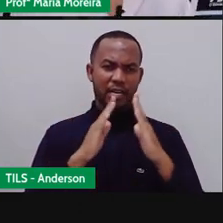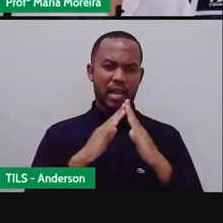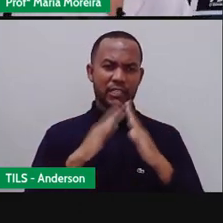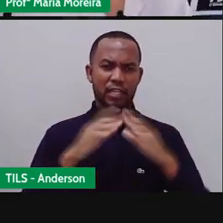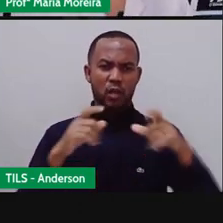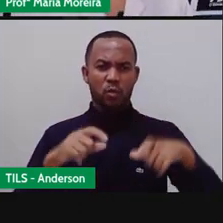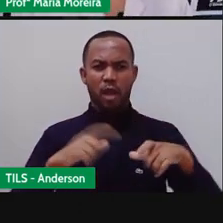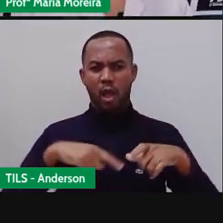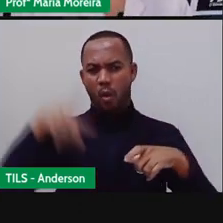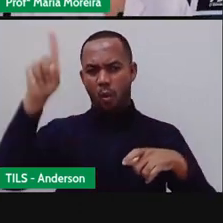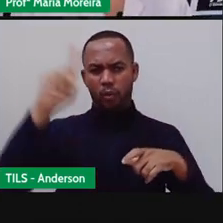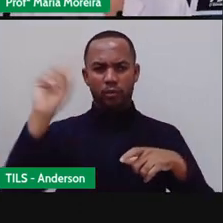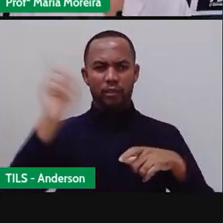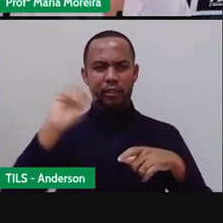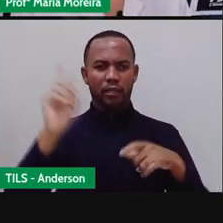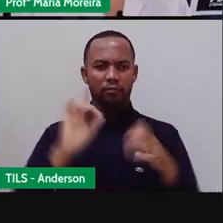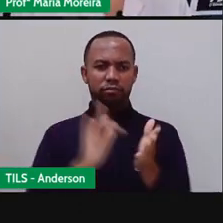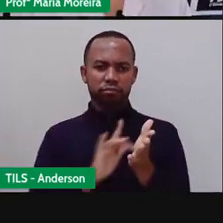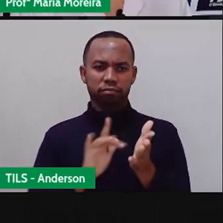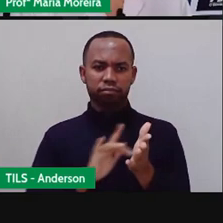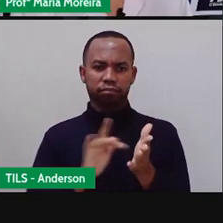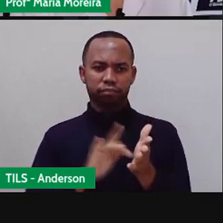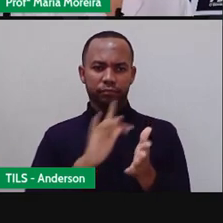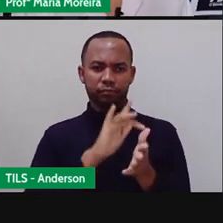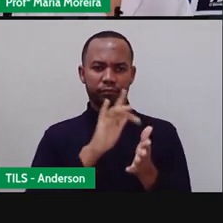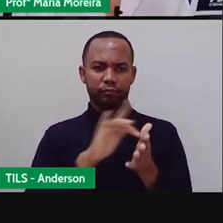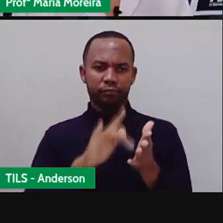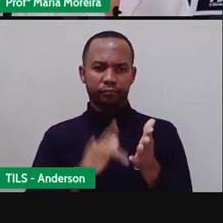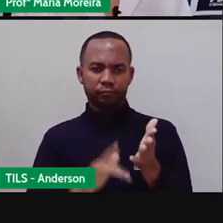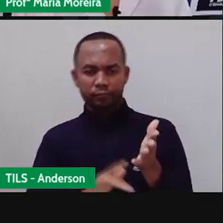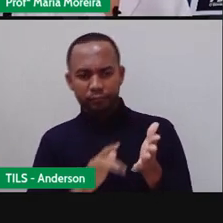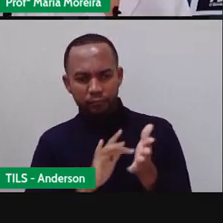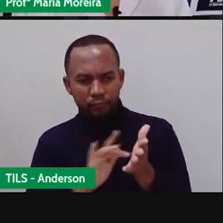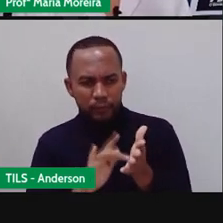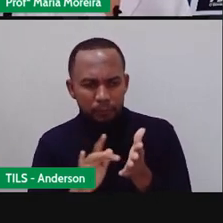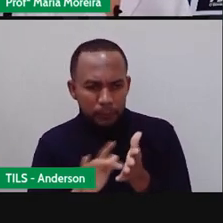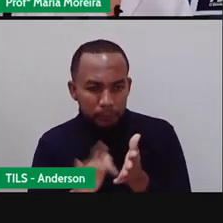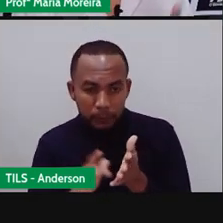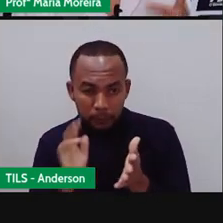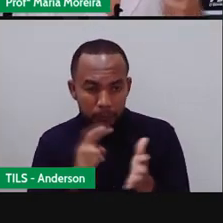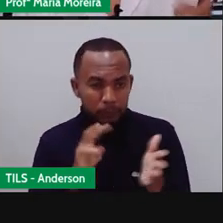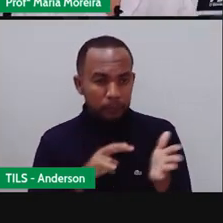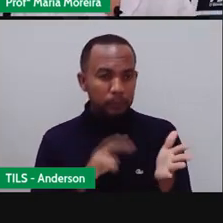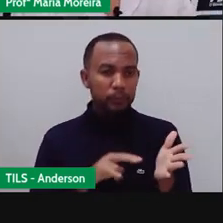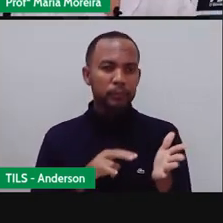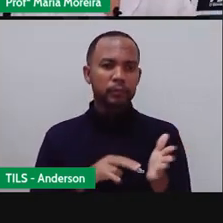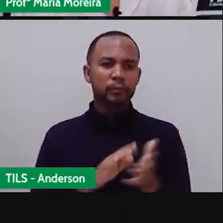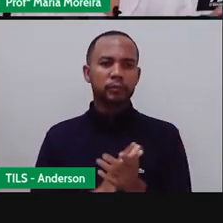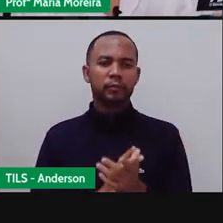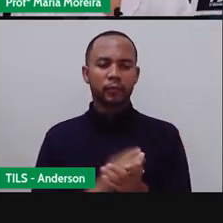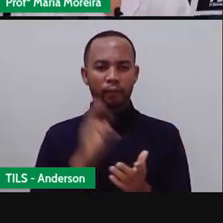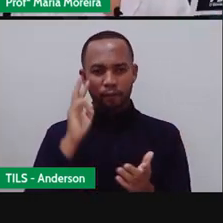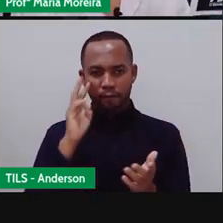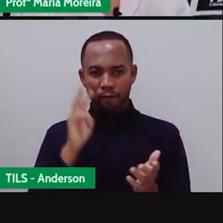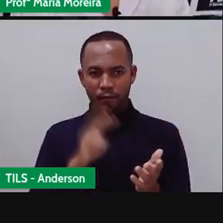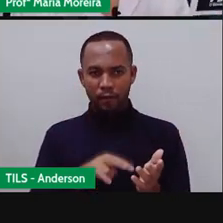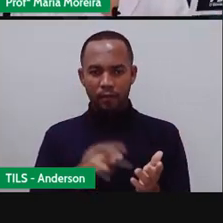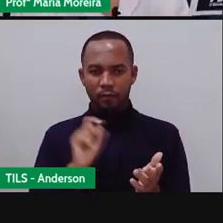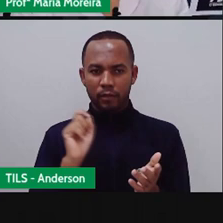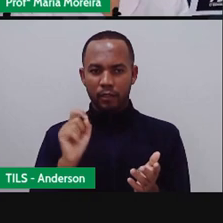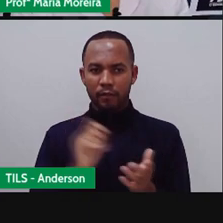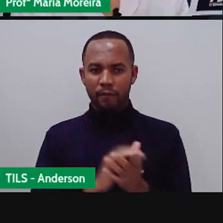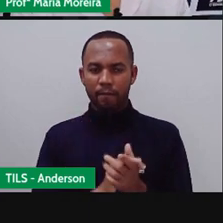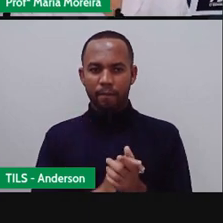abro aqui, né, o meu Instagram. Pronto, um bom exemplo aqui agora. Acabei de abrir e tem uma publicação